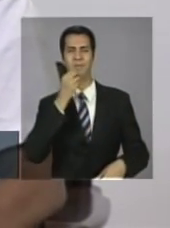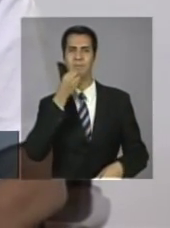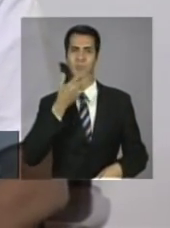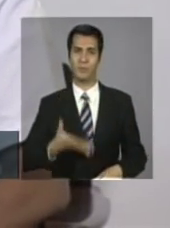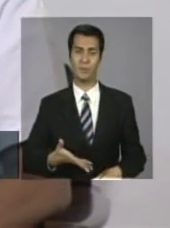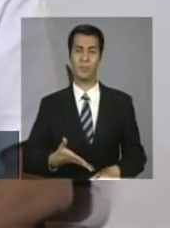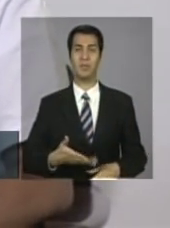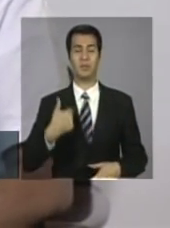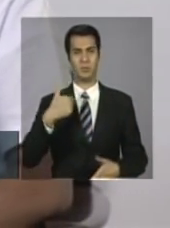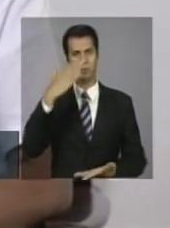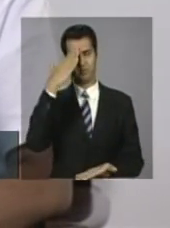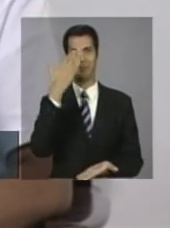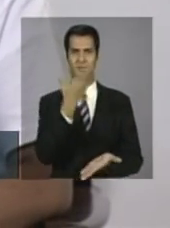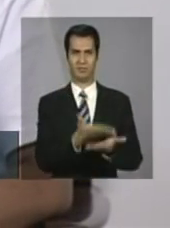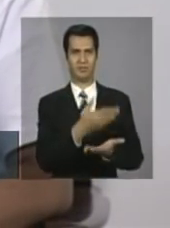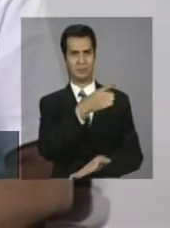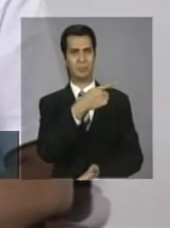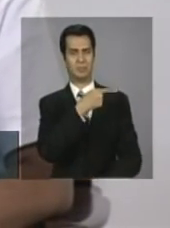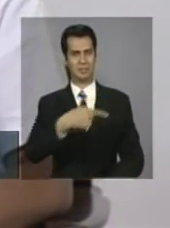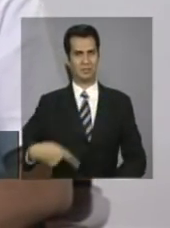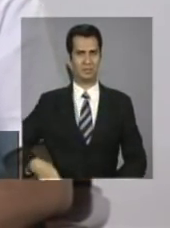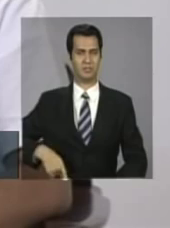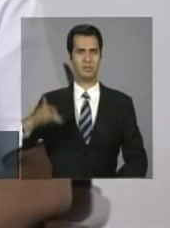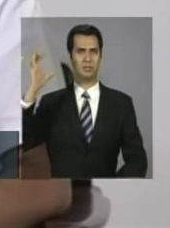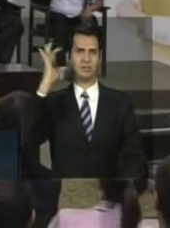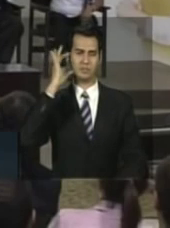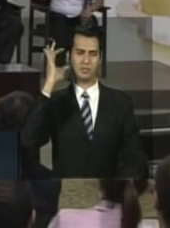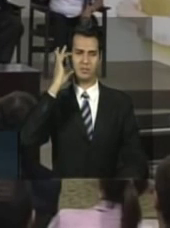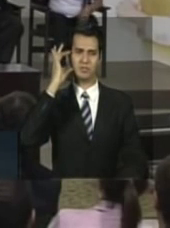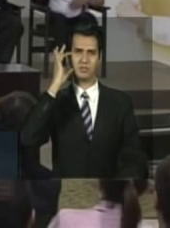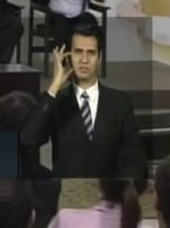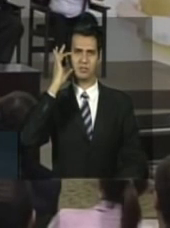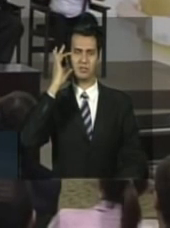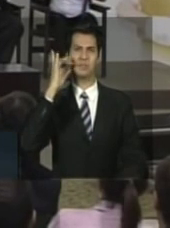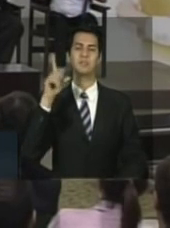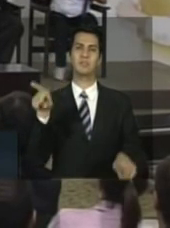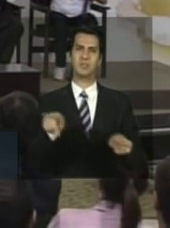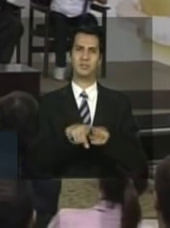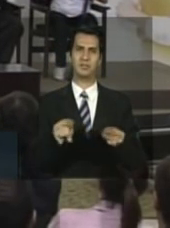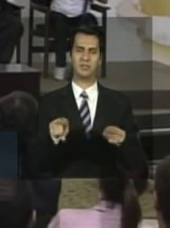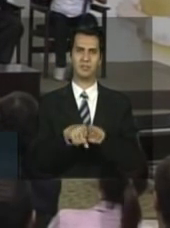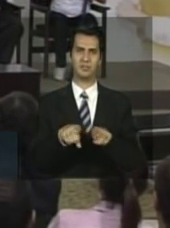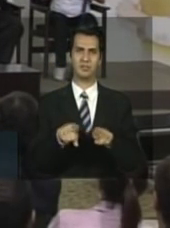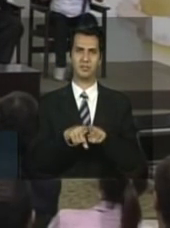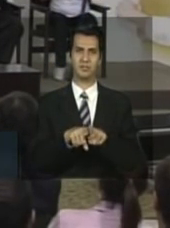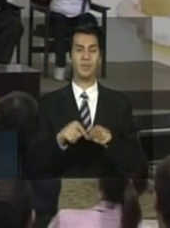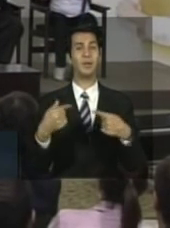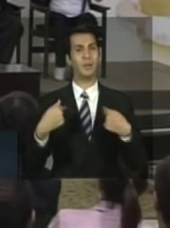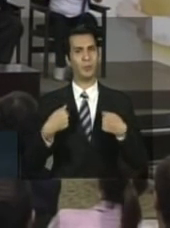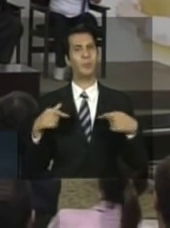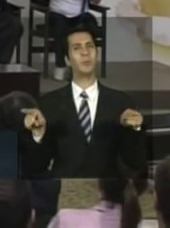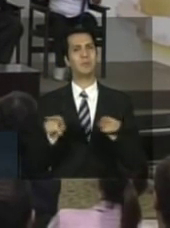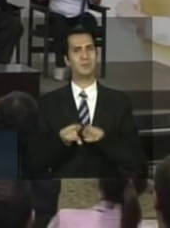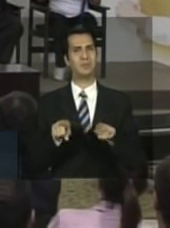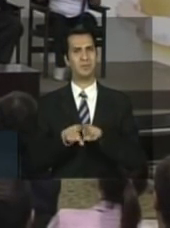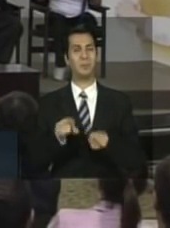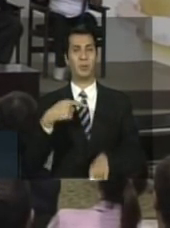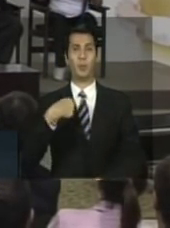acreditando na doutora, presidenta, assim também como eu me sinto uma presidenta de